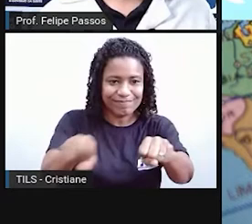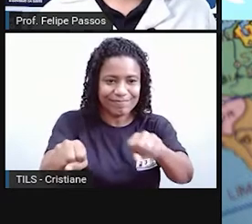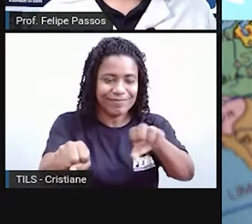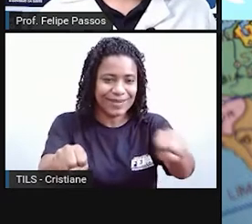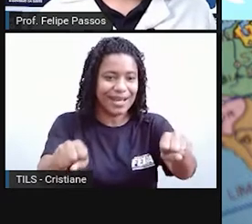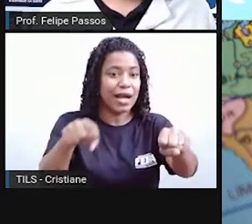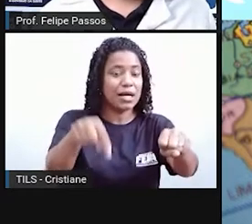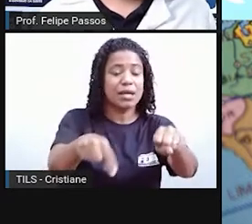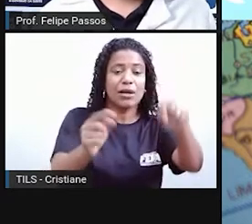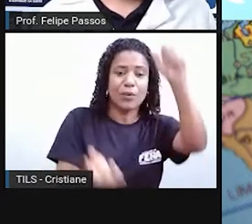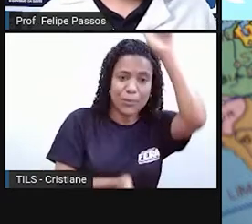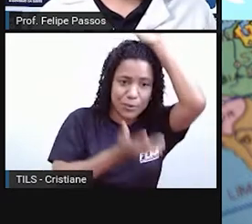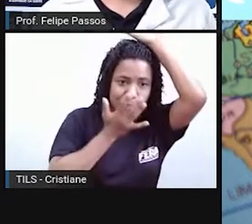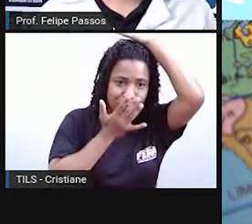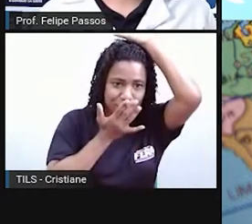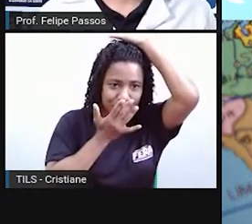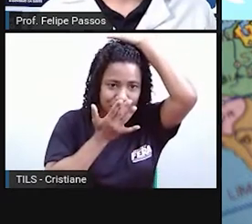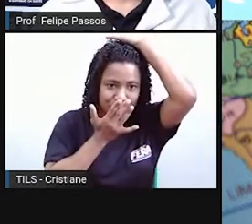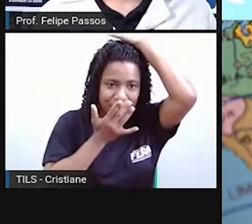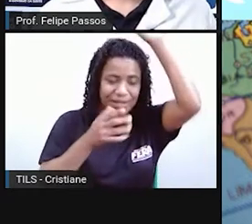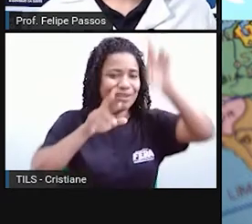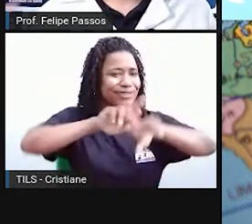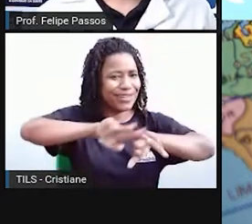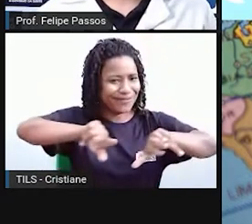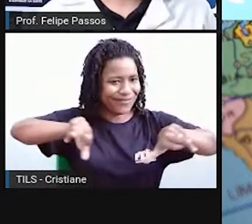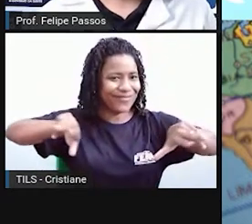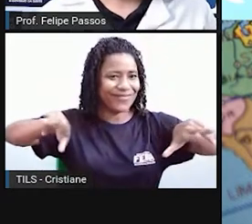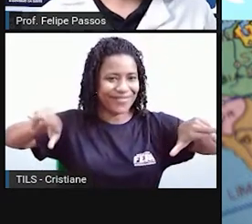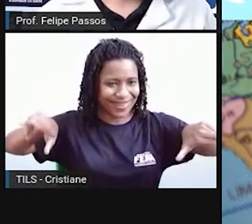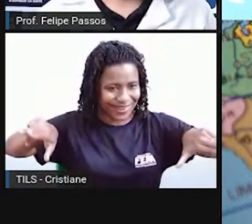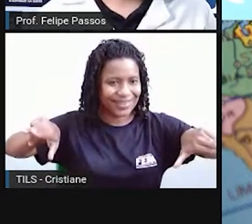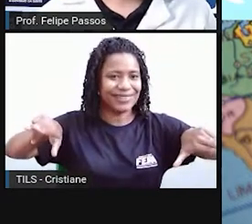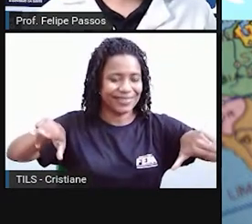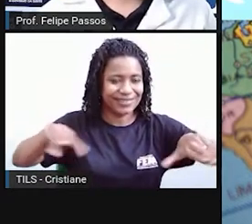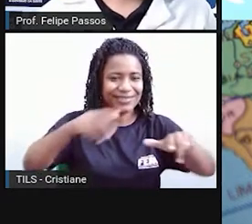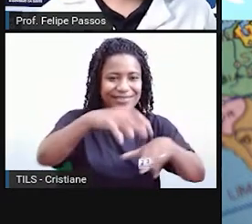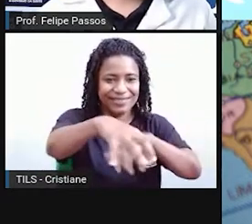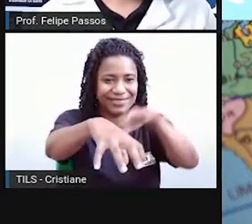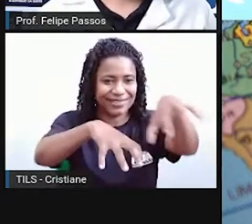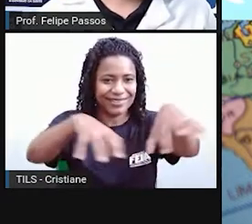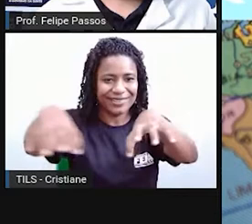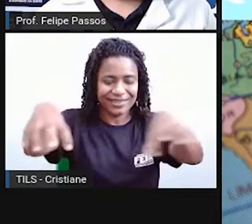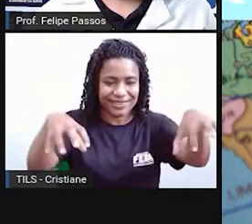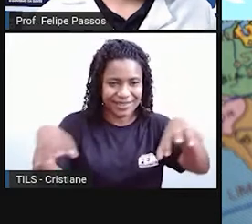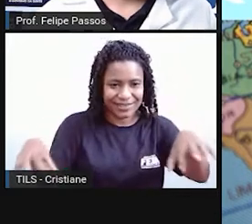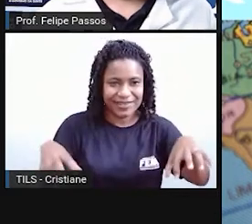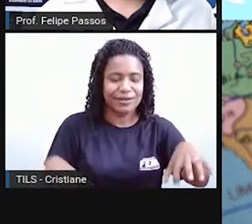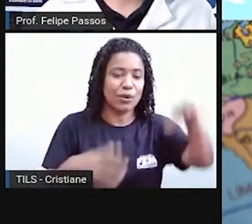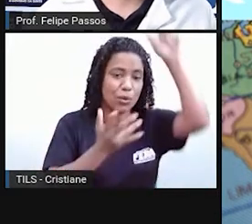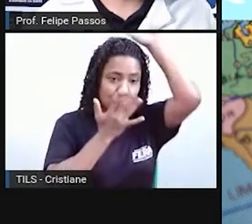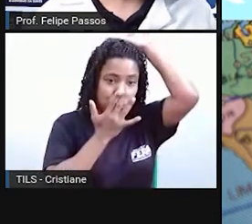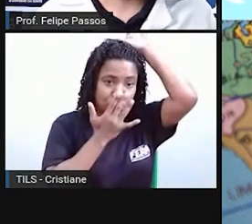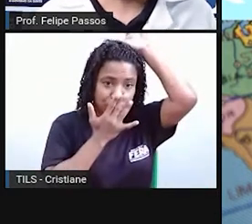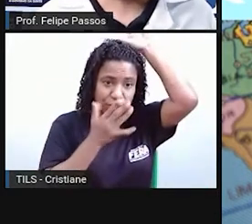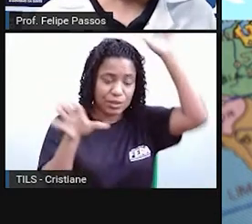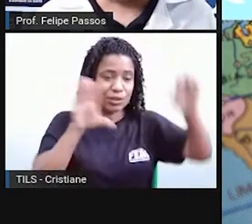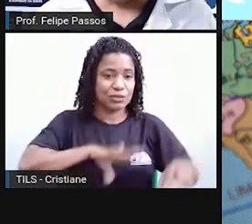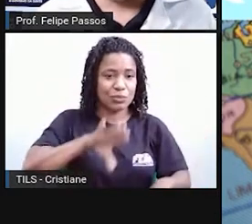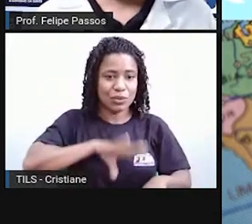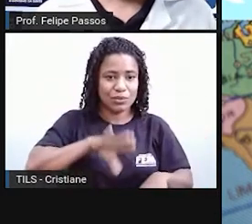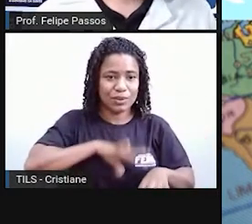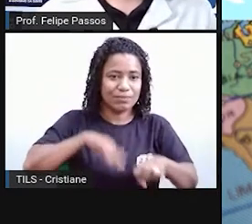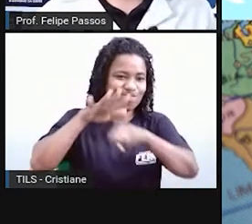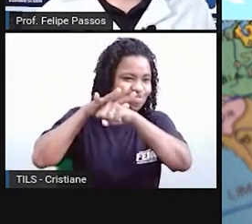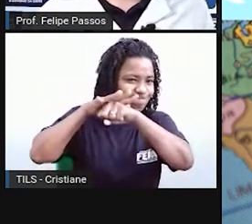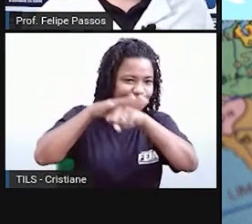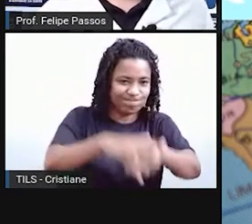índios, por várias civilizações indígenas. E aí o português chegou ocupando, dominando essa região. Não vamos usar mais essa expressão